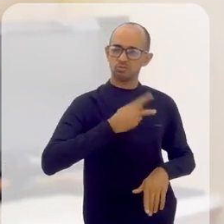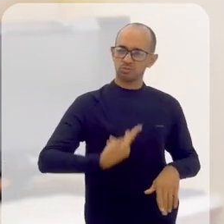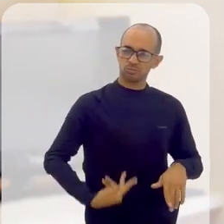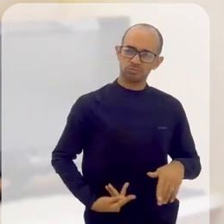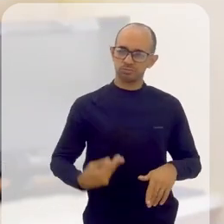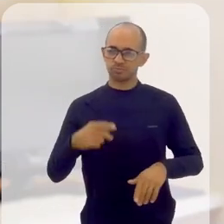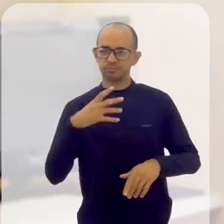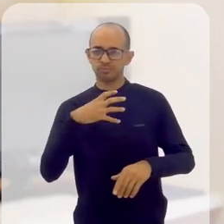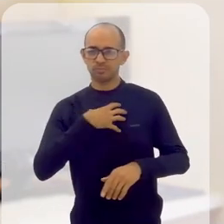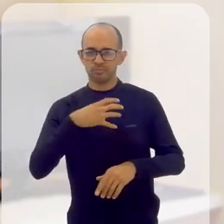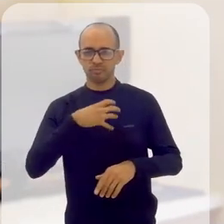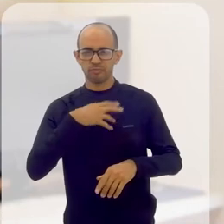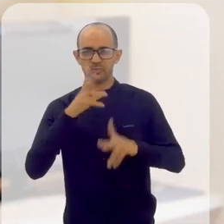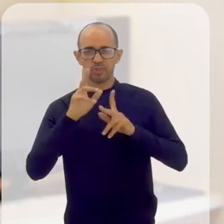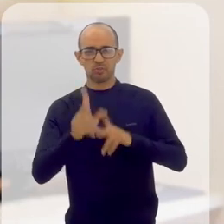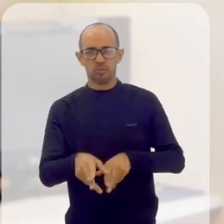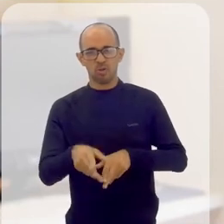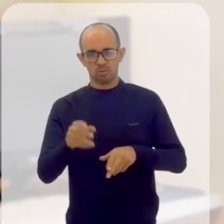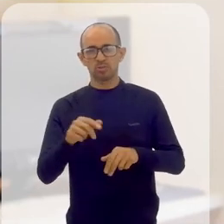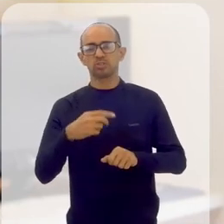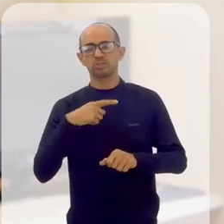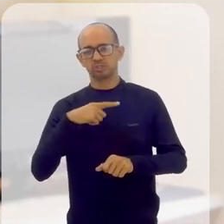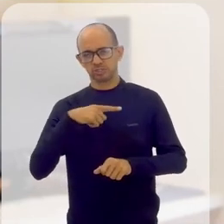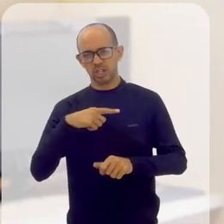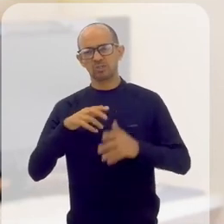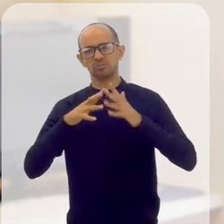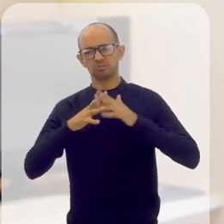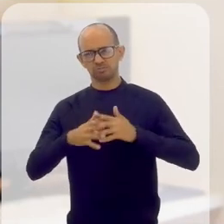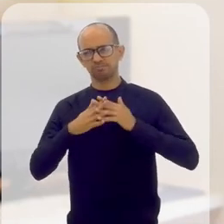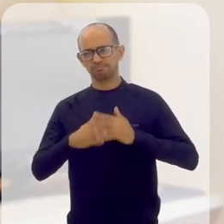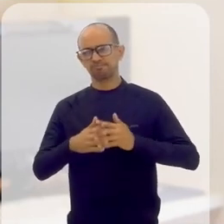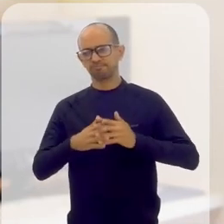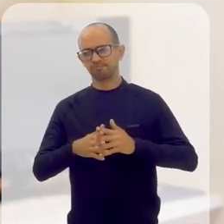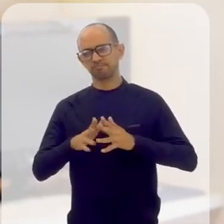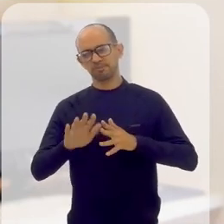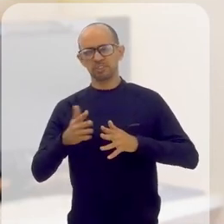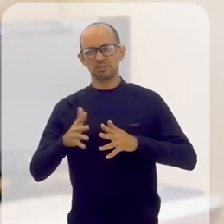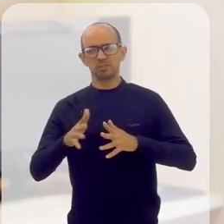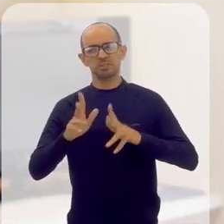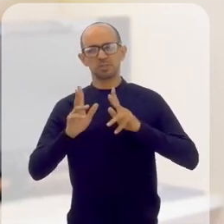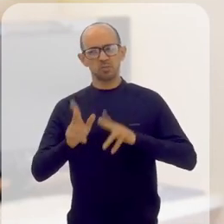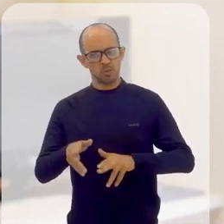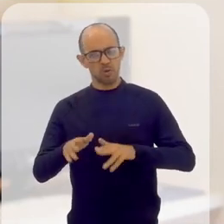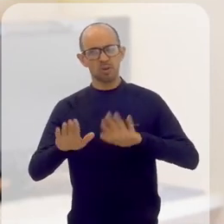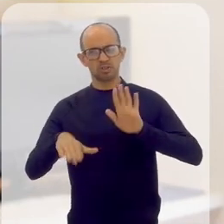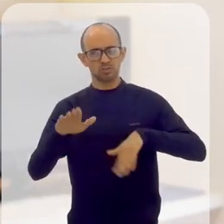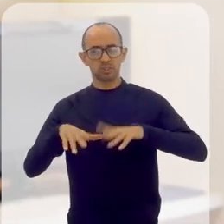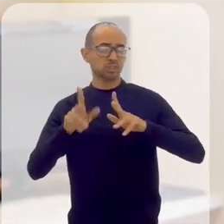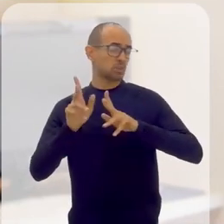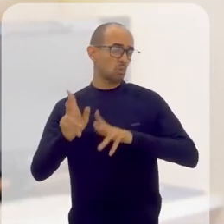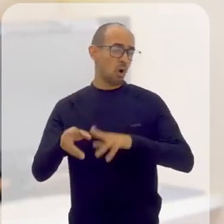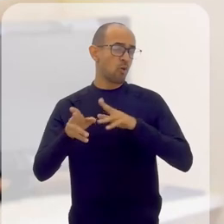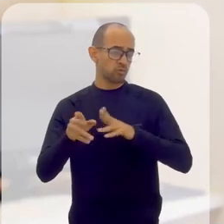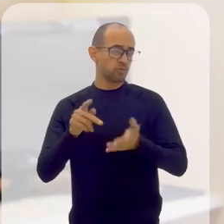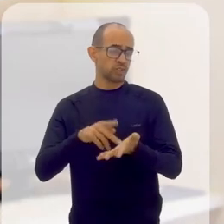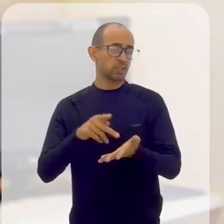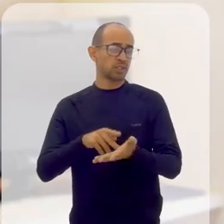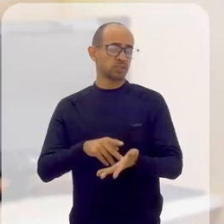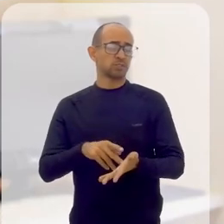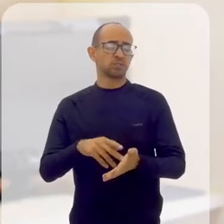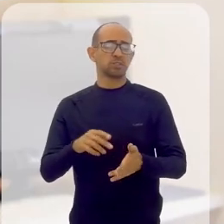temos os mesmos sentimentos. Passamos por conflitos semelhantes, às vezes, pelos mesmos conflitos.